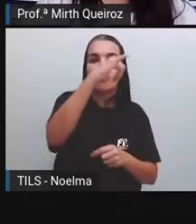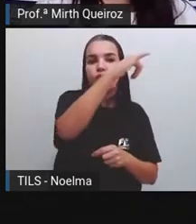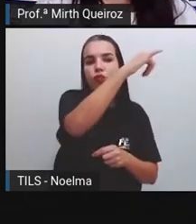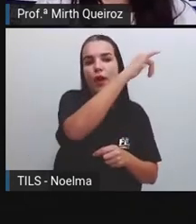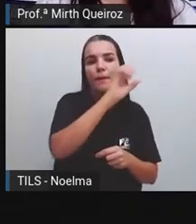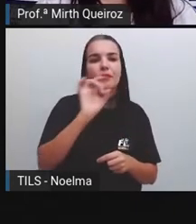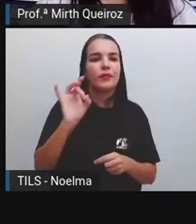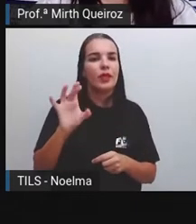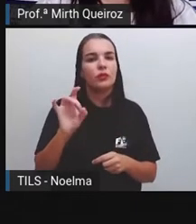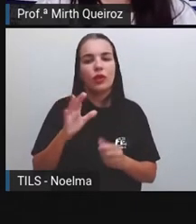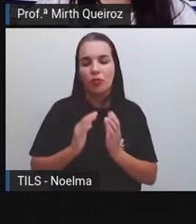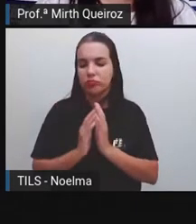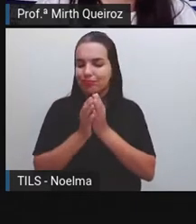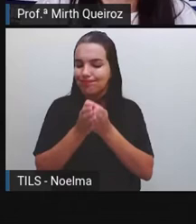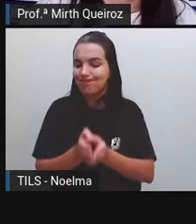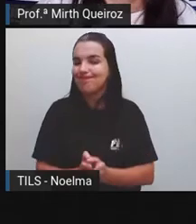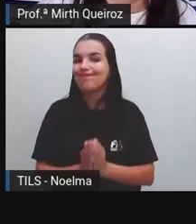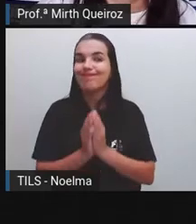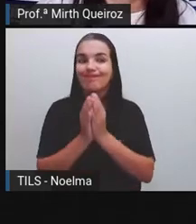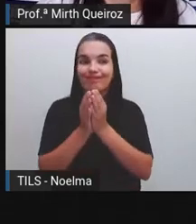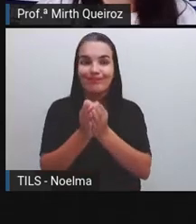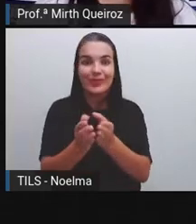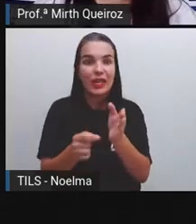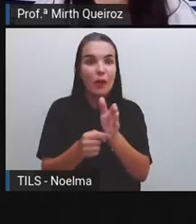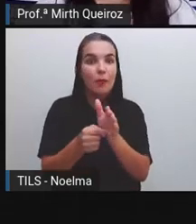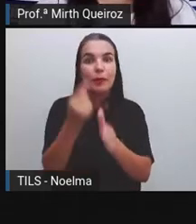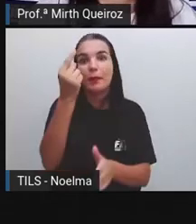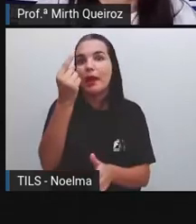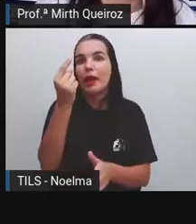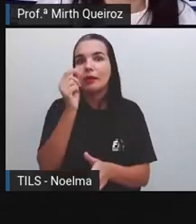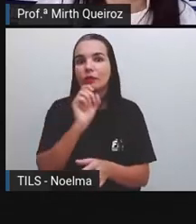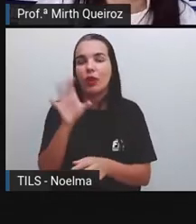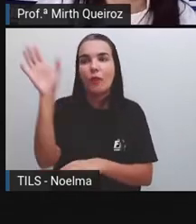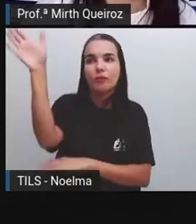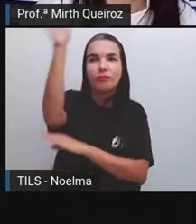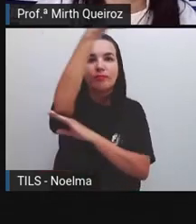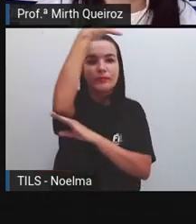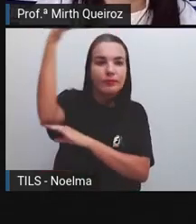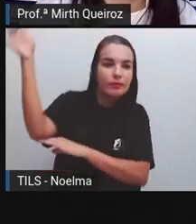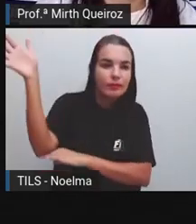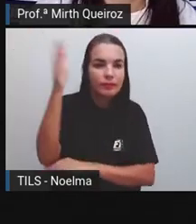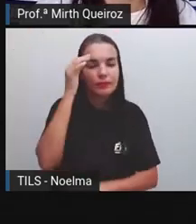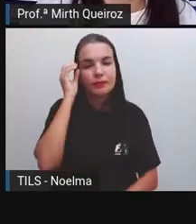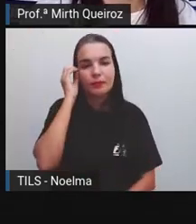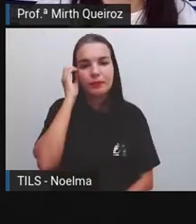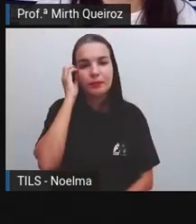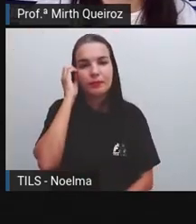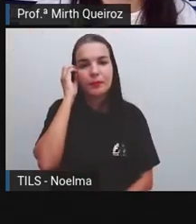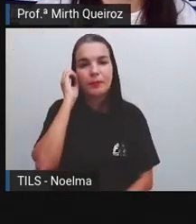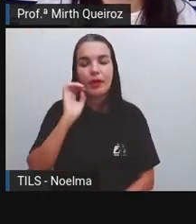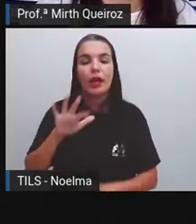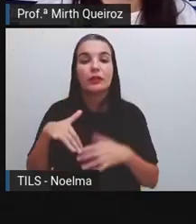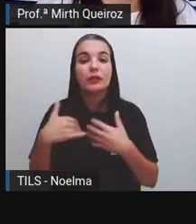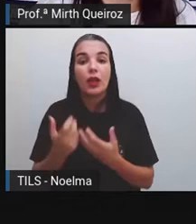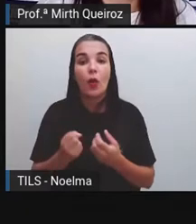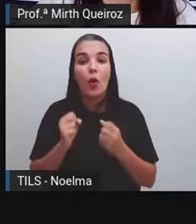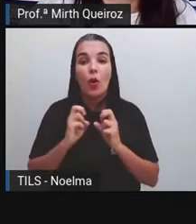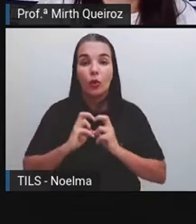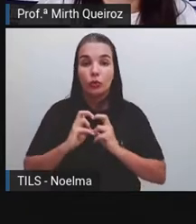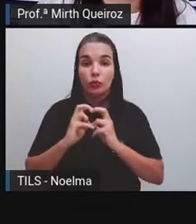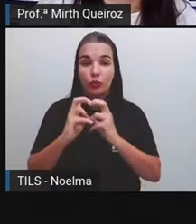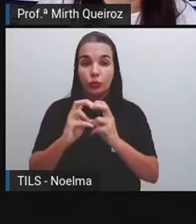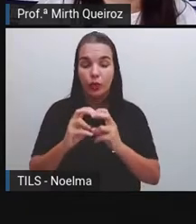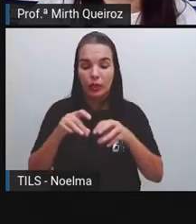só os navios, né? Com caravelas ali. Quais são, então, os meios de transporte